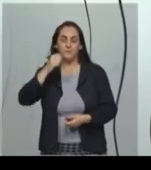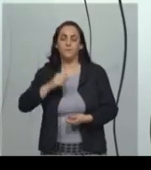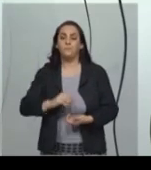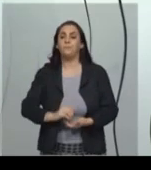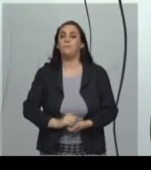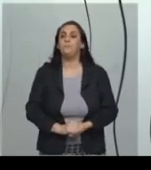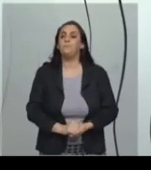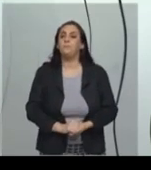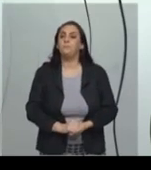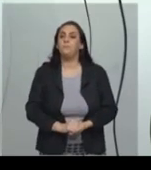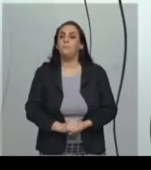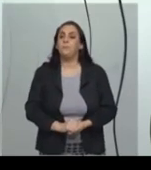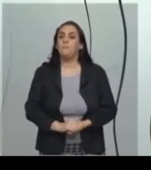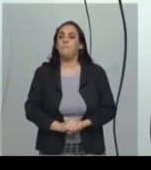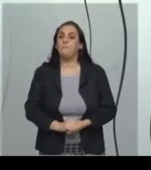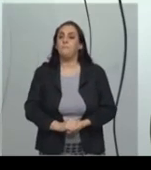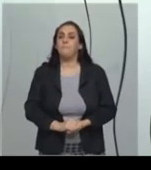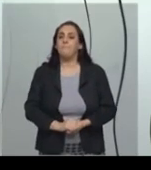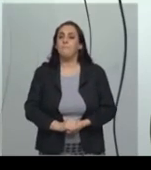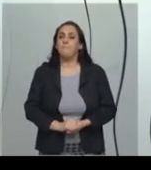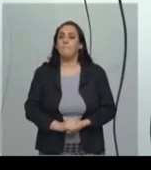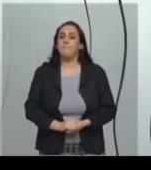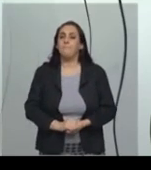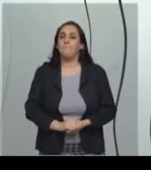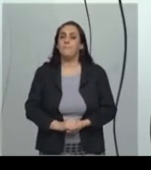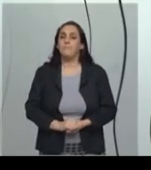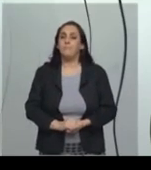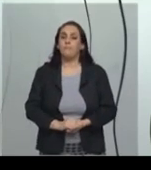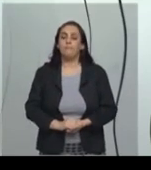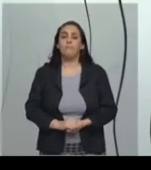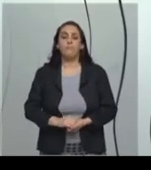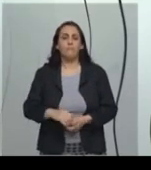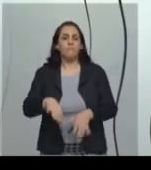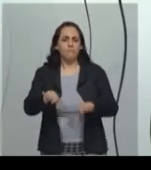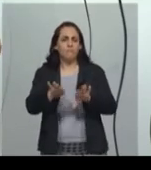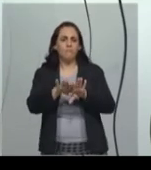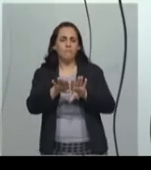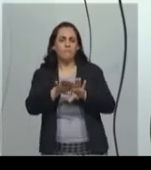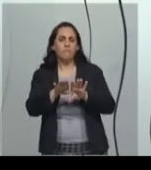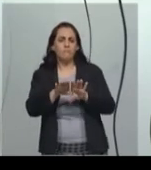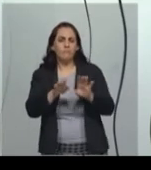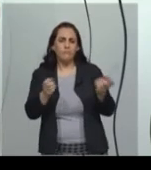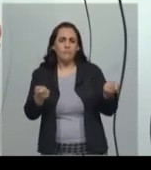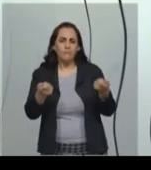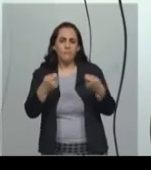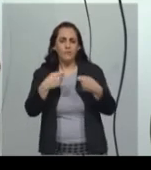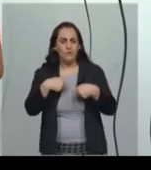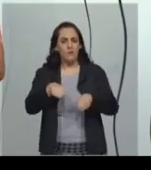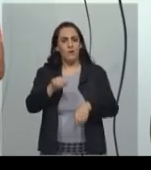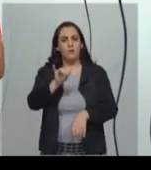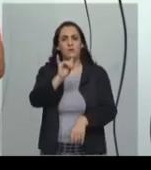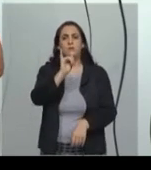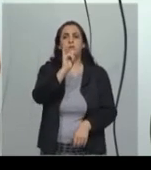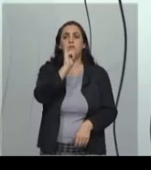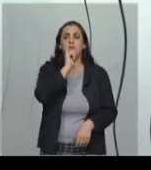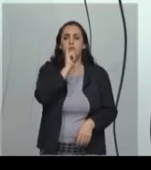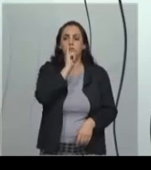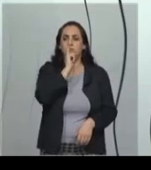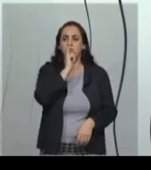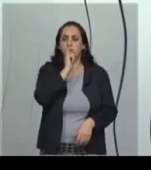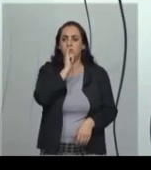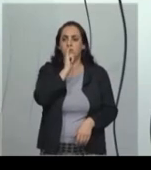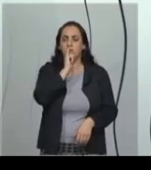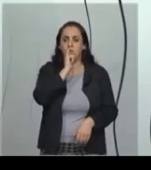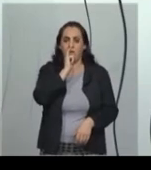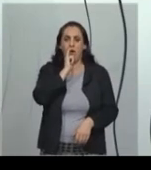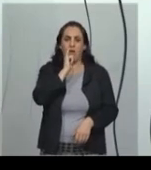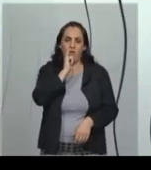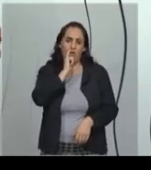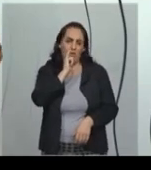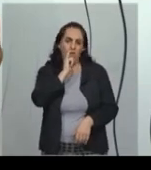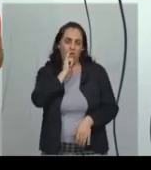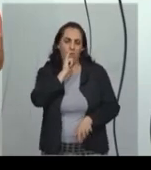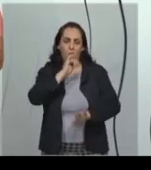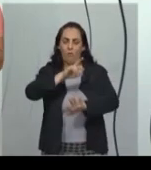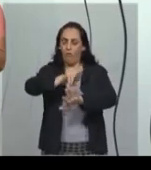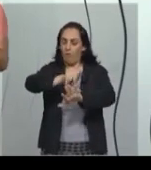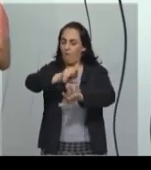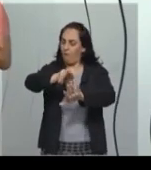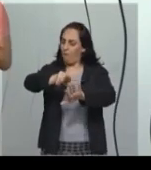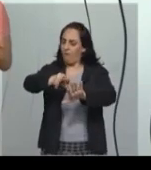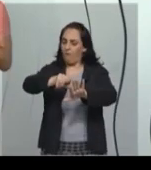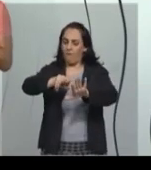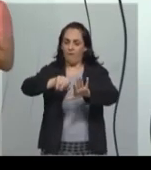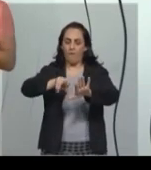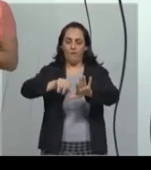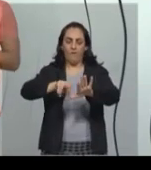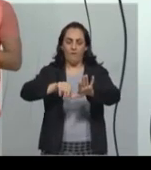exemplos que podem ser dados de vários municípios